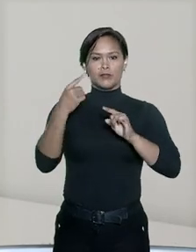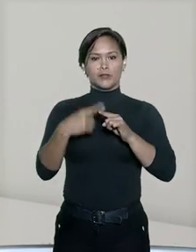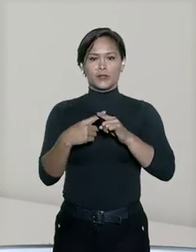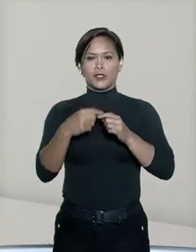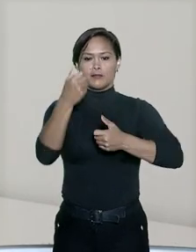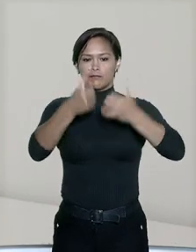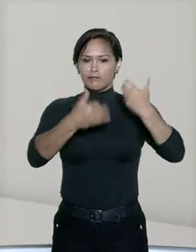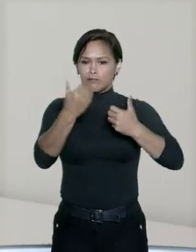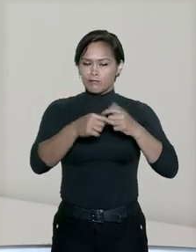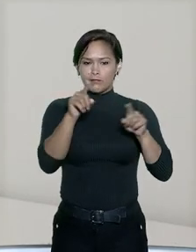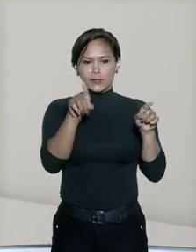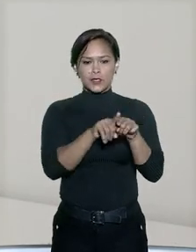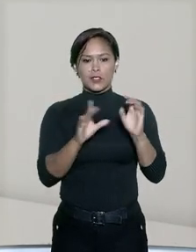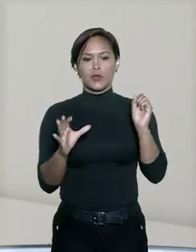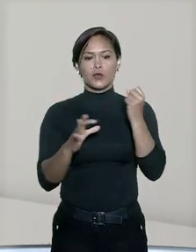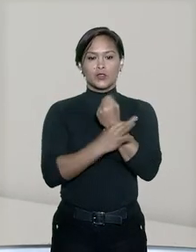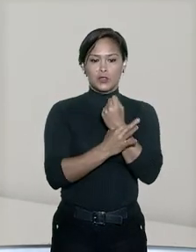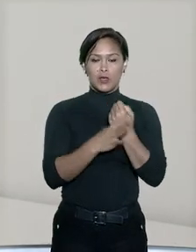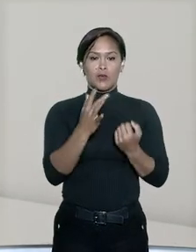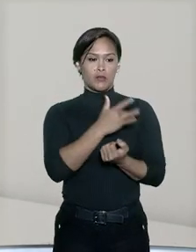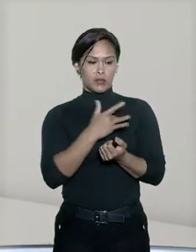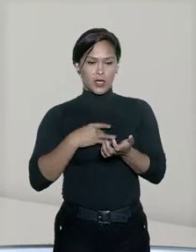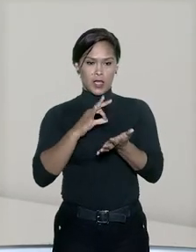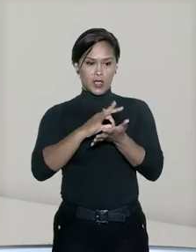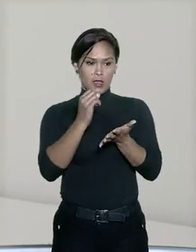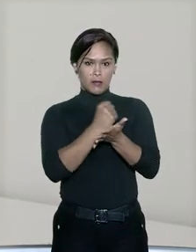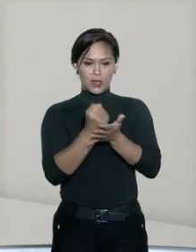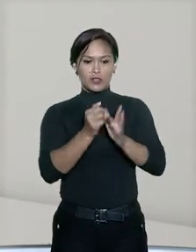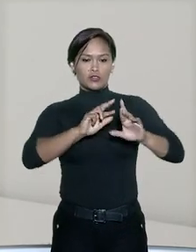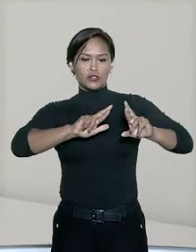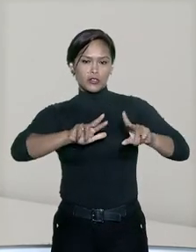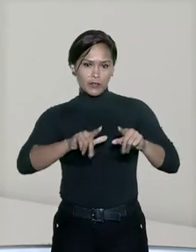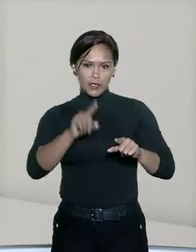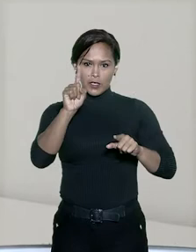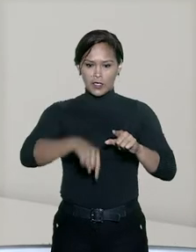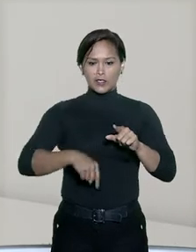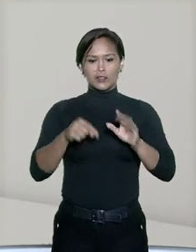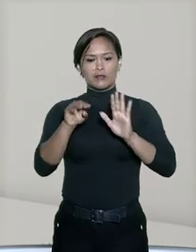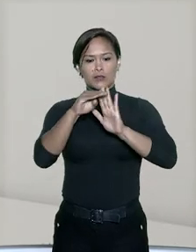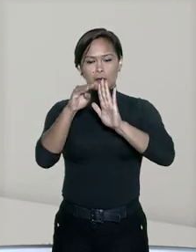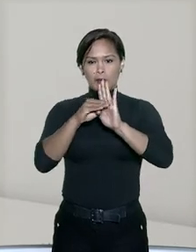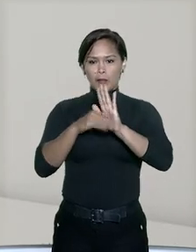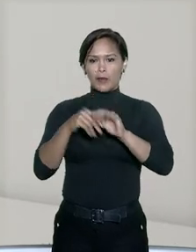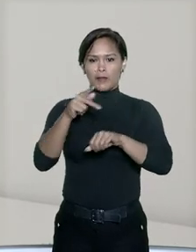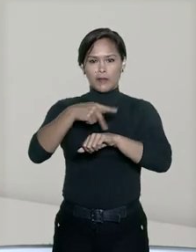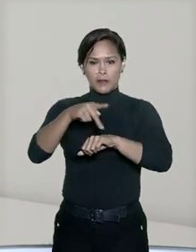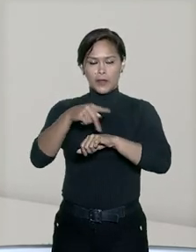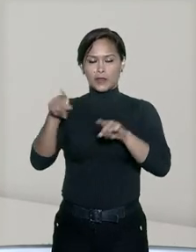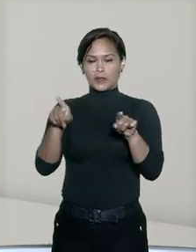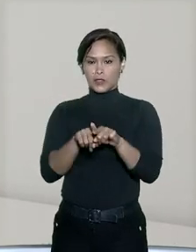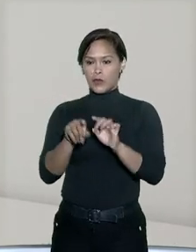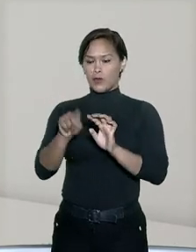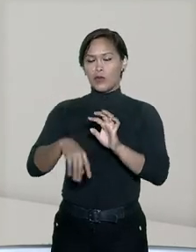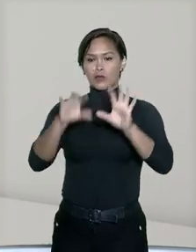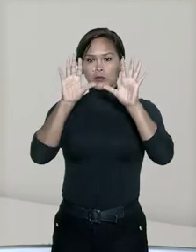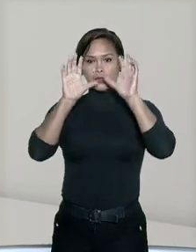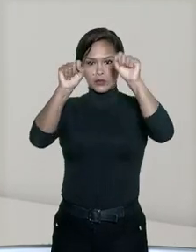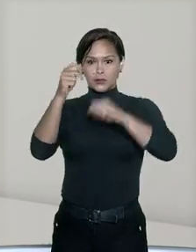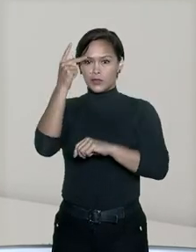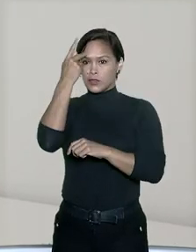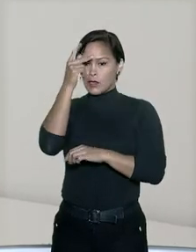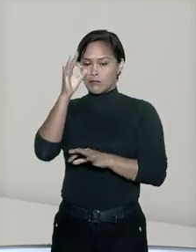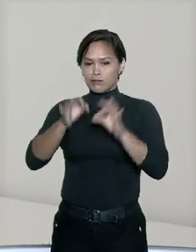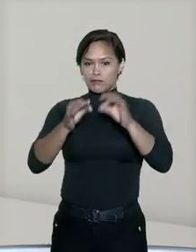fundamento de que o seguro contratado tinha características diferentes dos planos nacionais. O Tribunal de Justiça de São Paulo